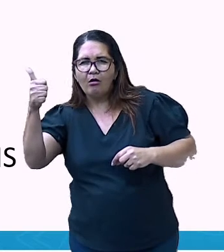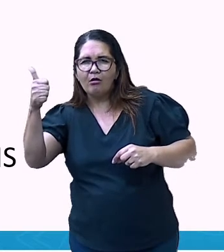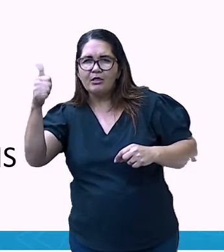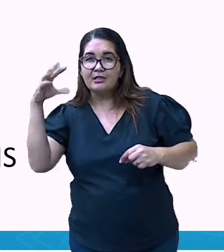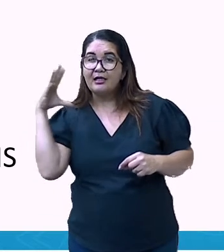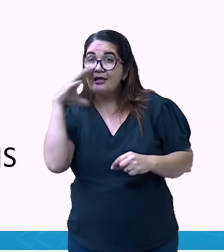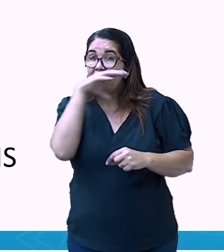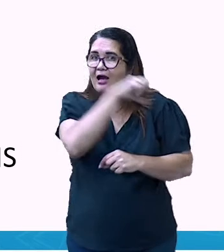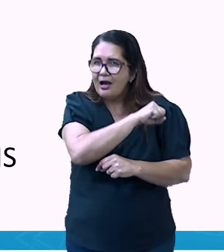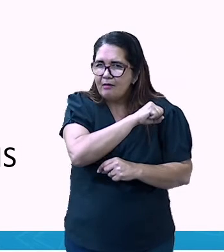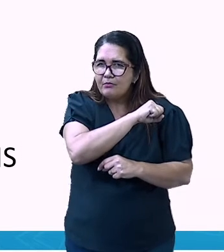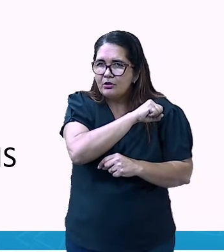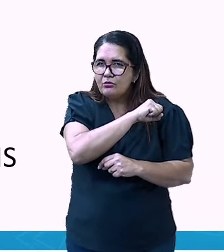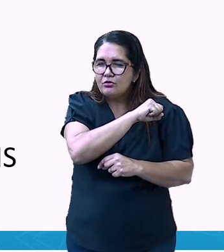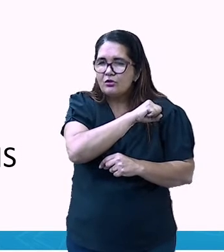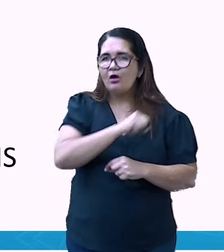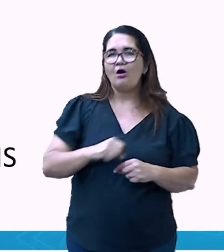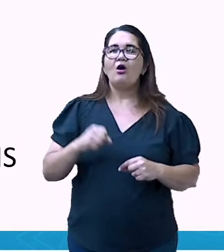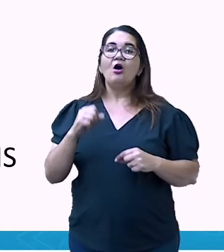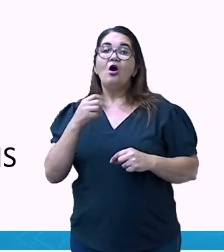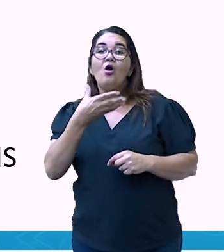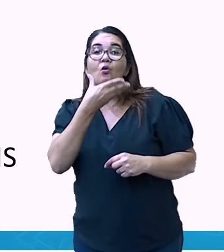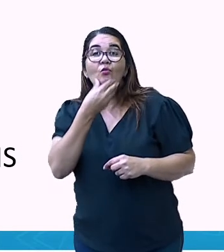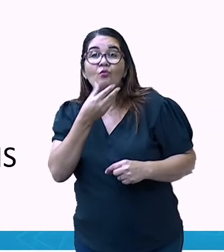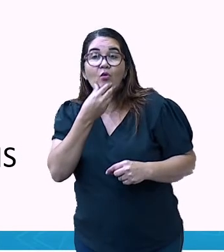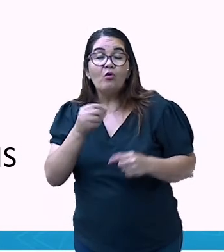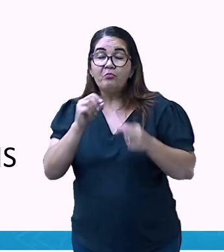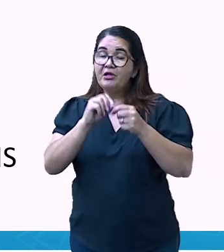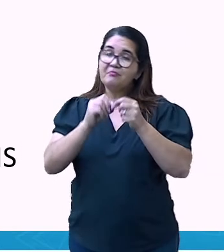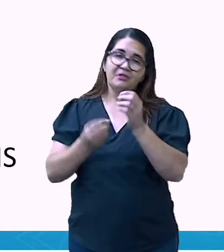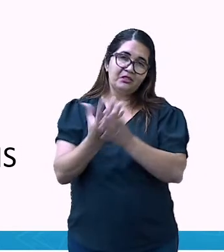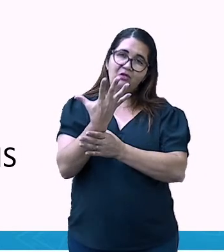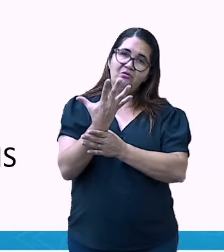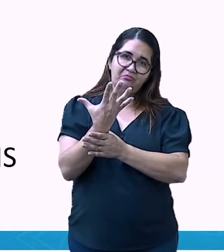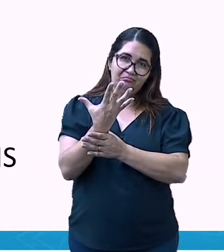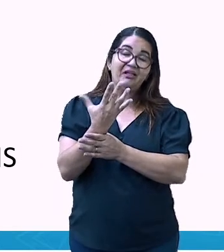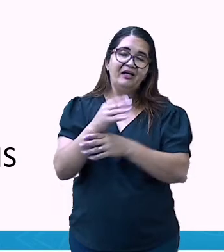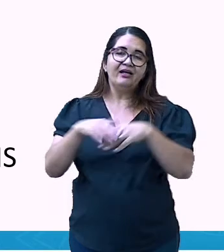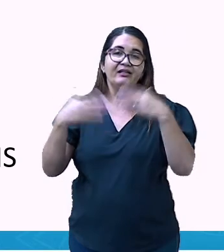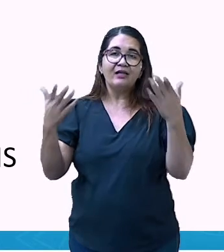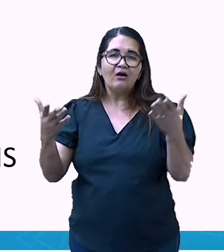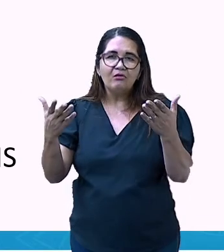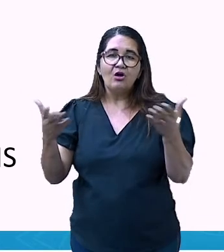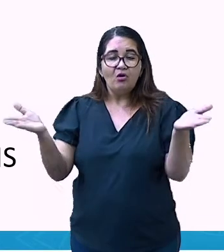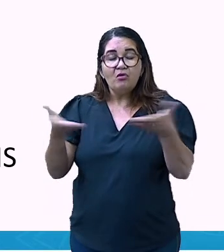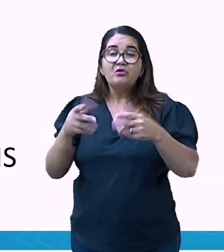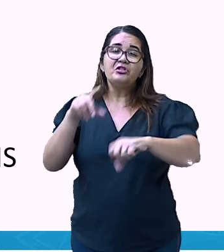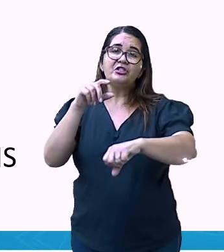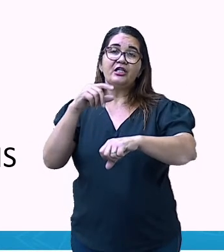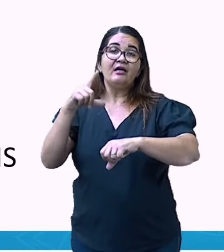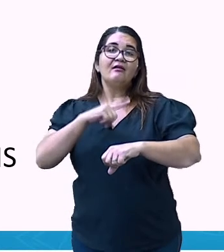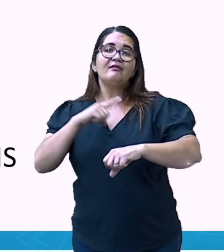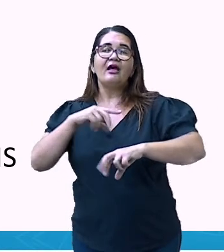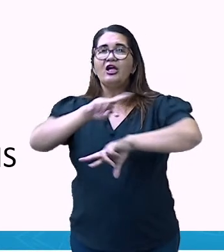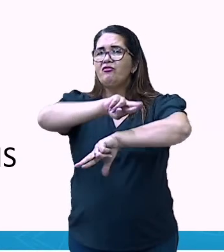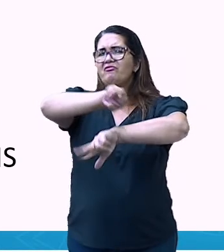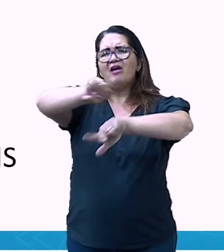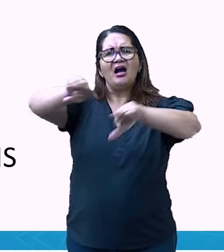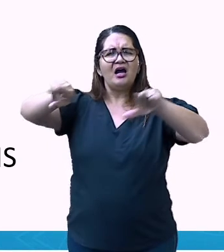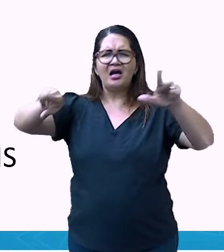é que ela, instrumentos muito eletrônicos, ou com algum